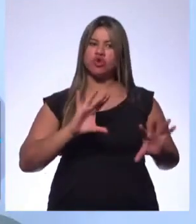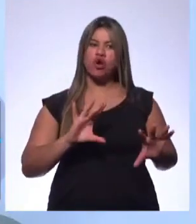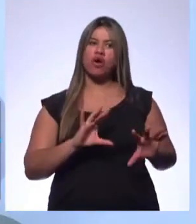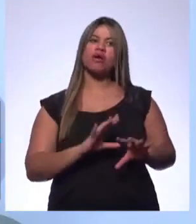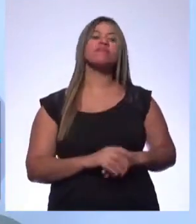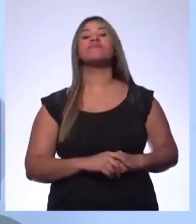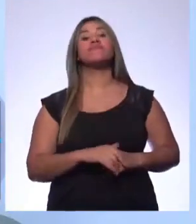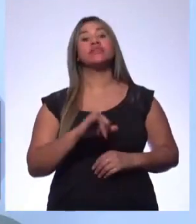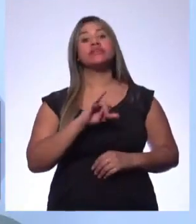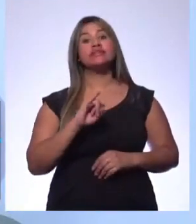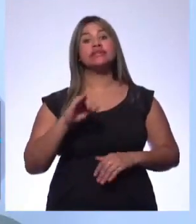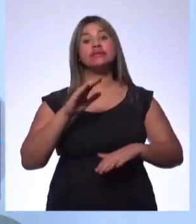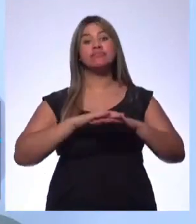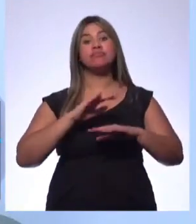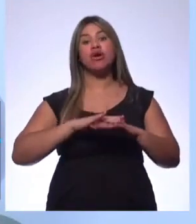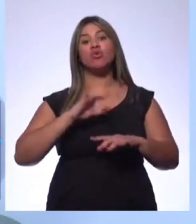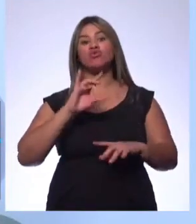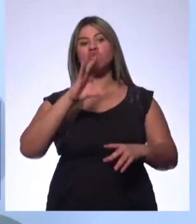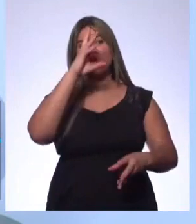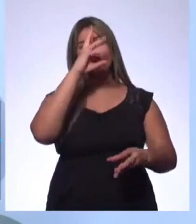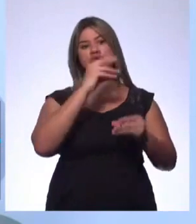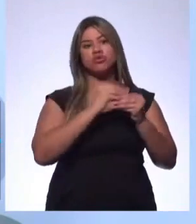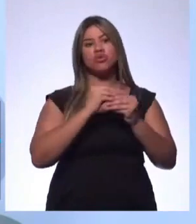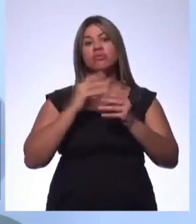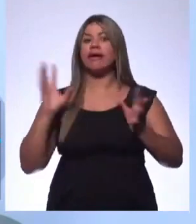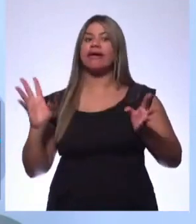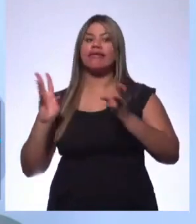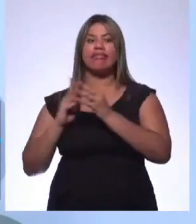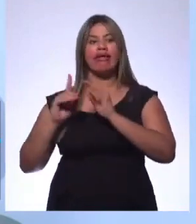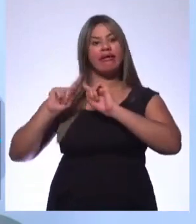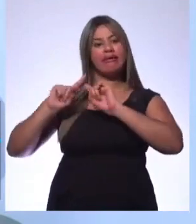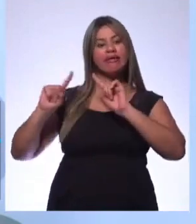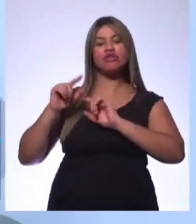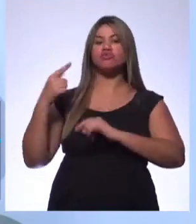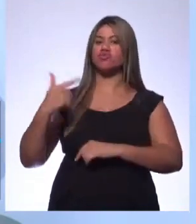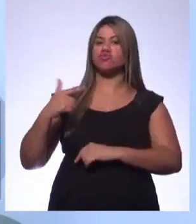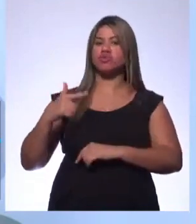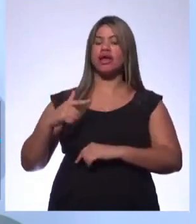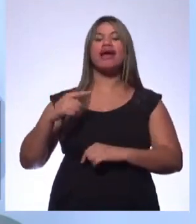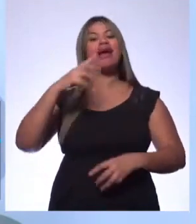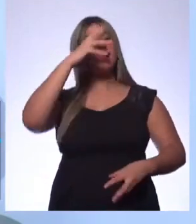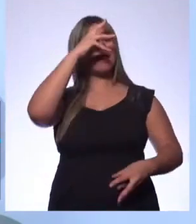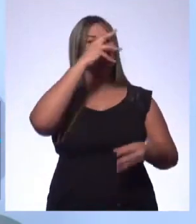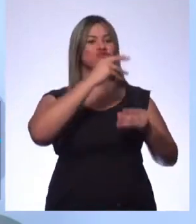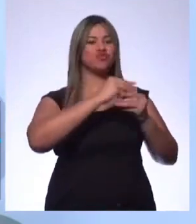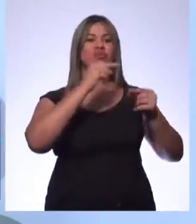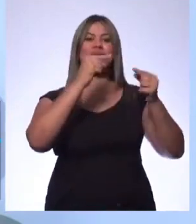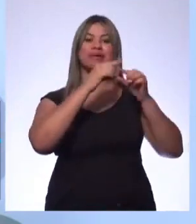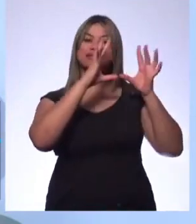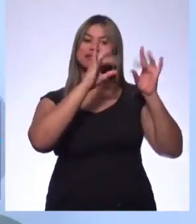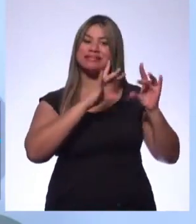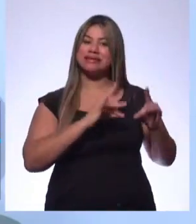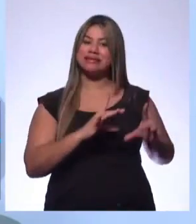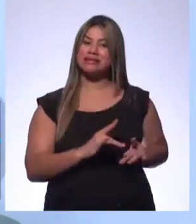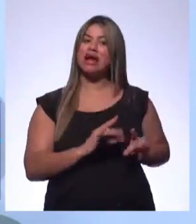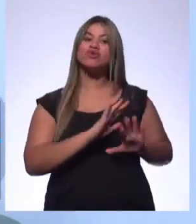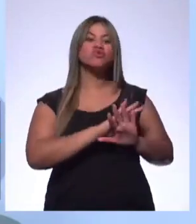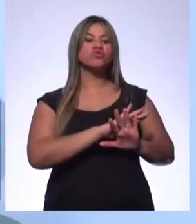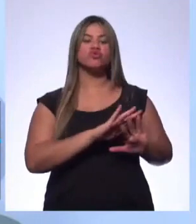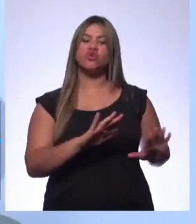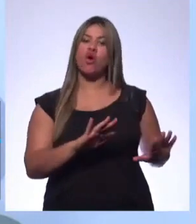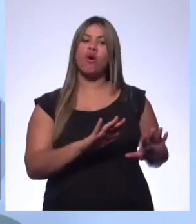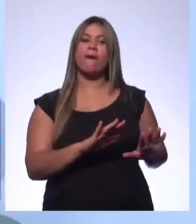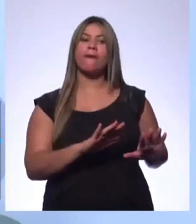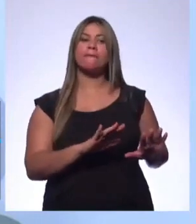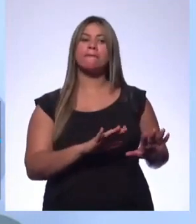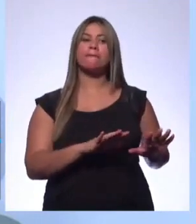outros não. Se você fizer só o resumo, não é resenha crítica, é descritiva. Lembra que eu expliquei na primeira aula? Então a descritiva você vai só descrever,